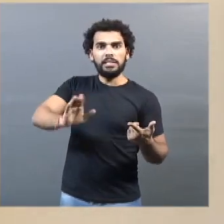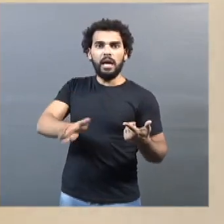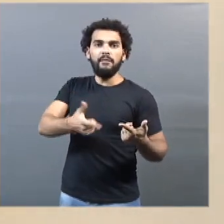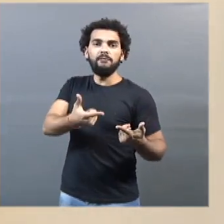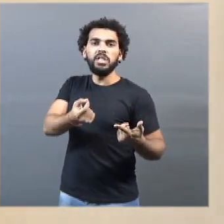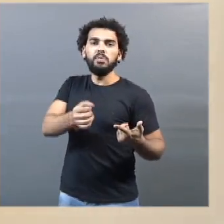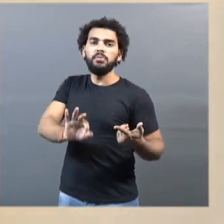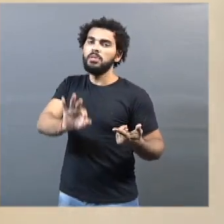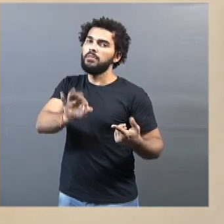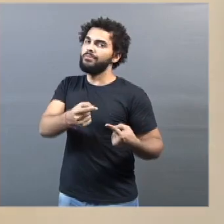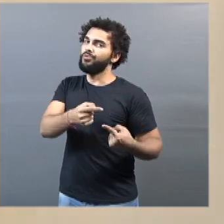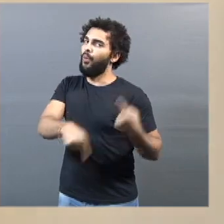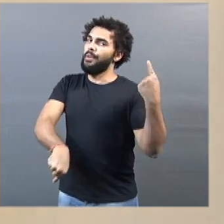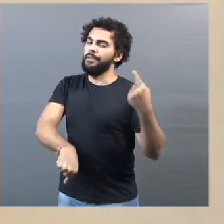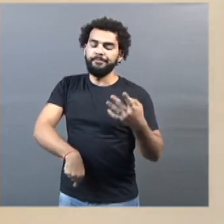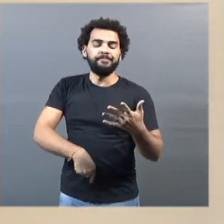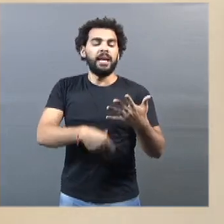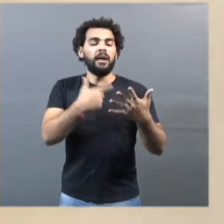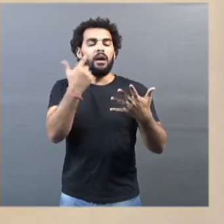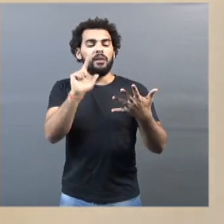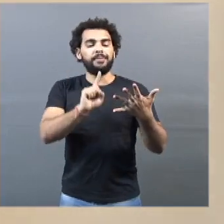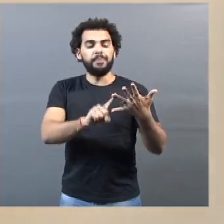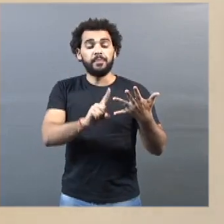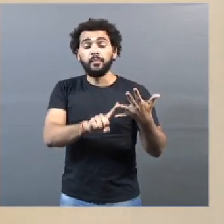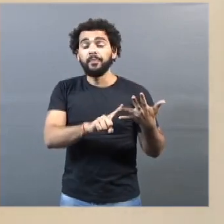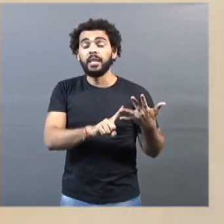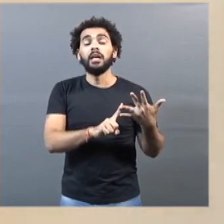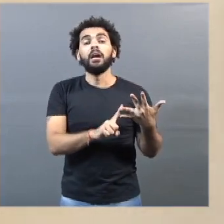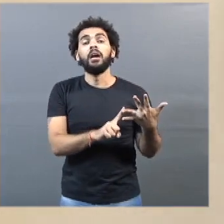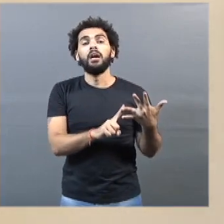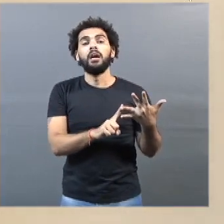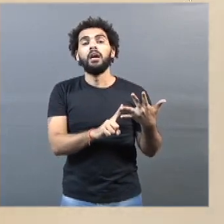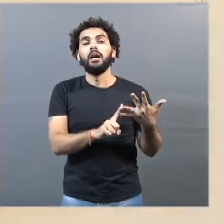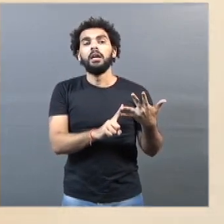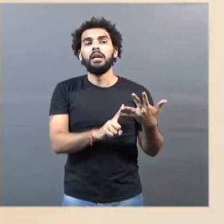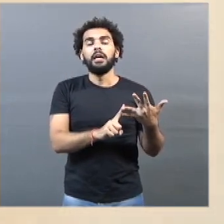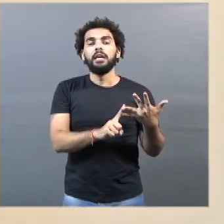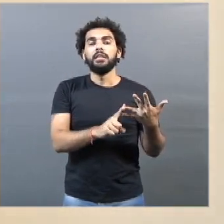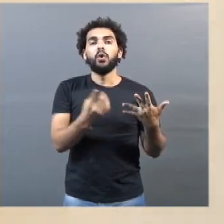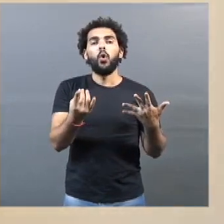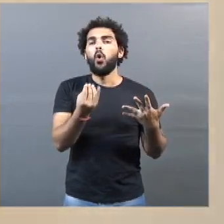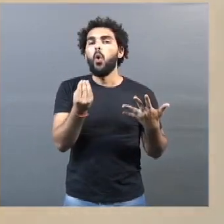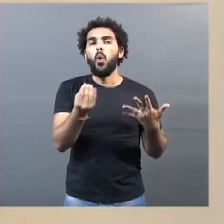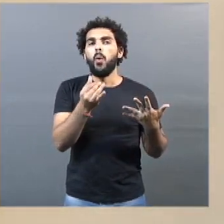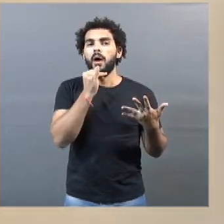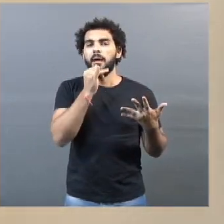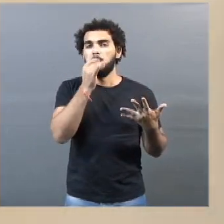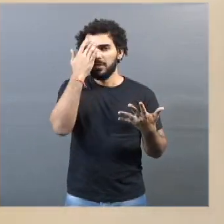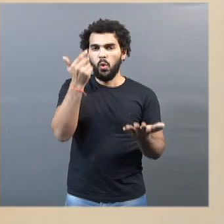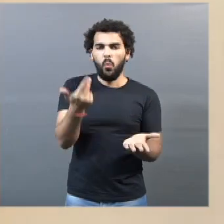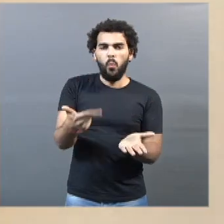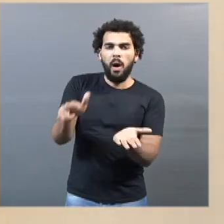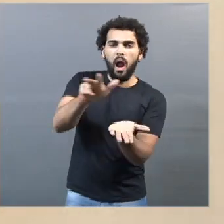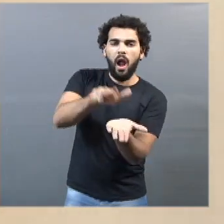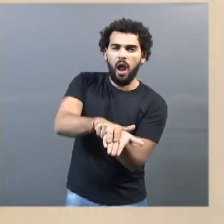Outra situação é a questão das internações em UTI e internações